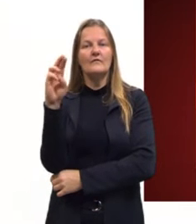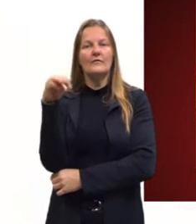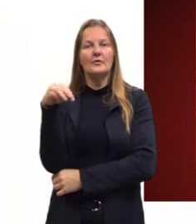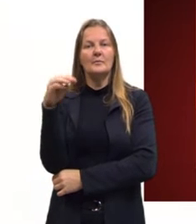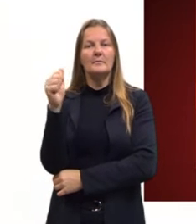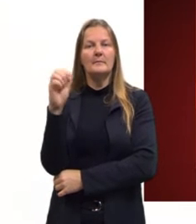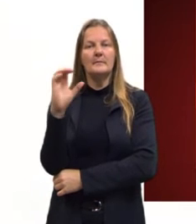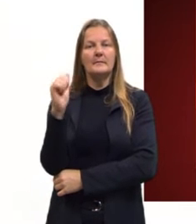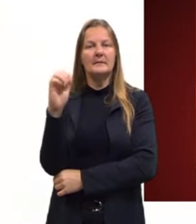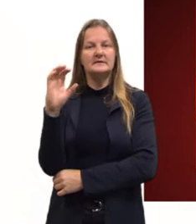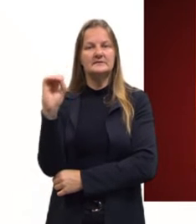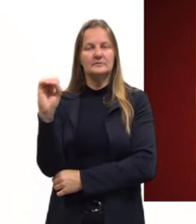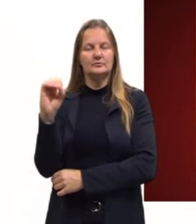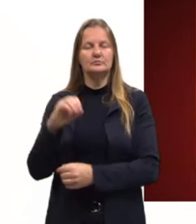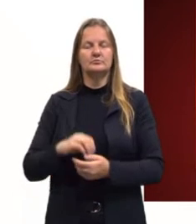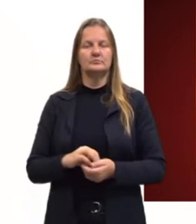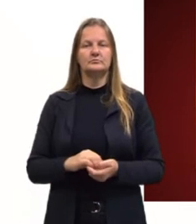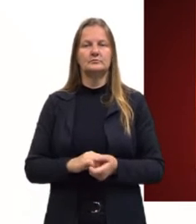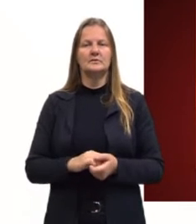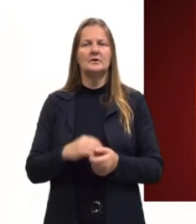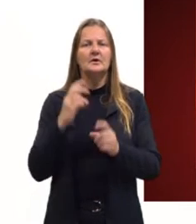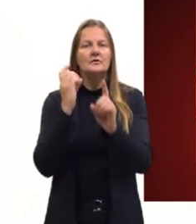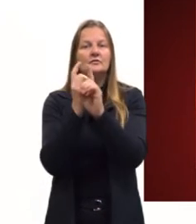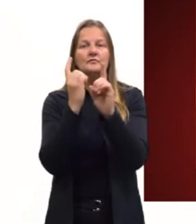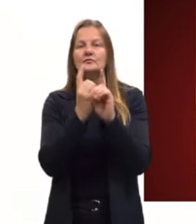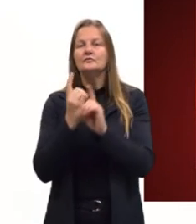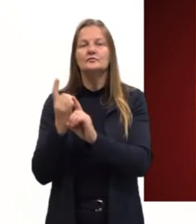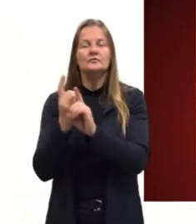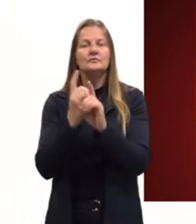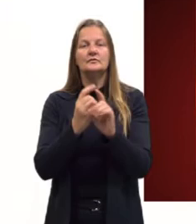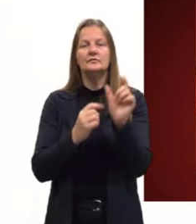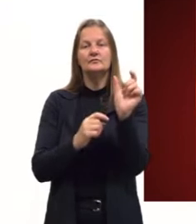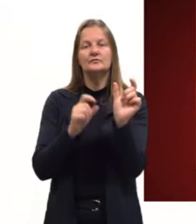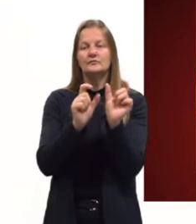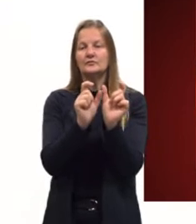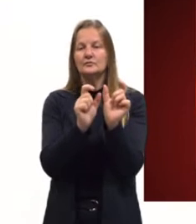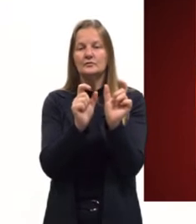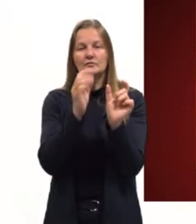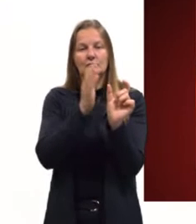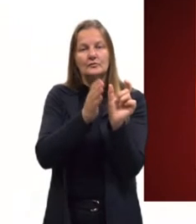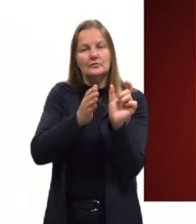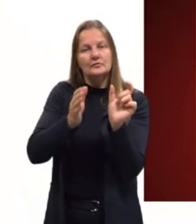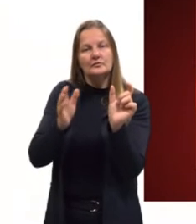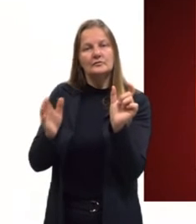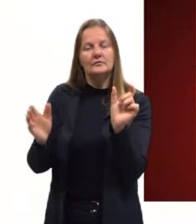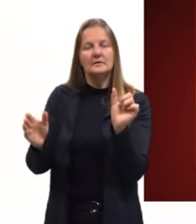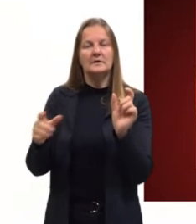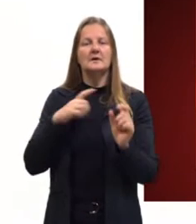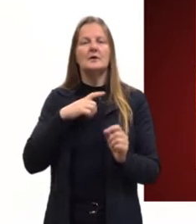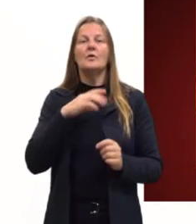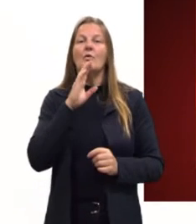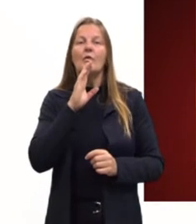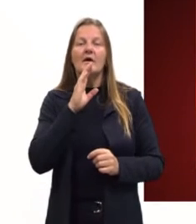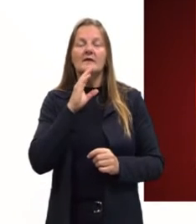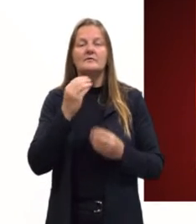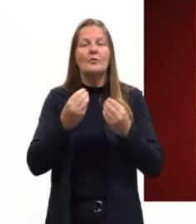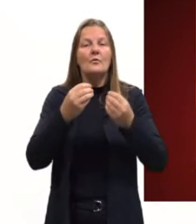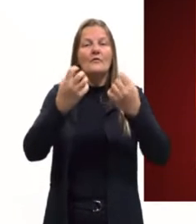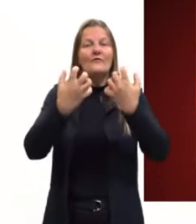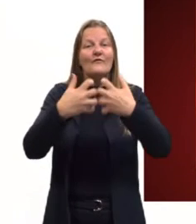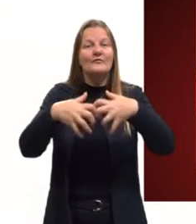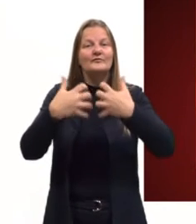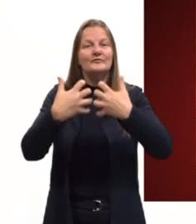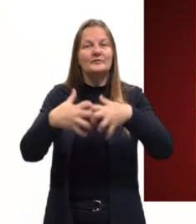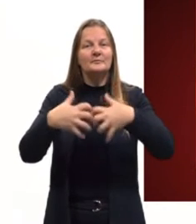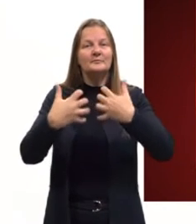Utilizamos a lei de formação para encontrar qualquer termo na sequência quando conhecemos o comportamento dela.